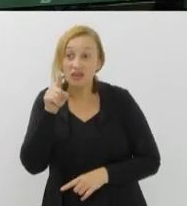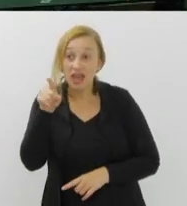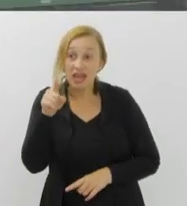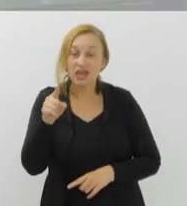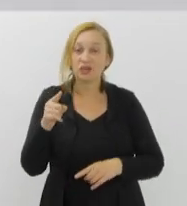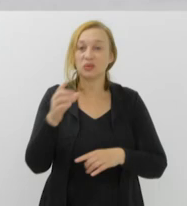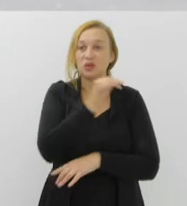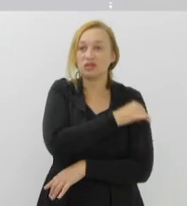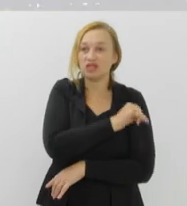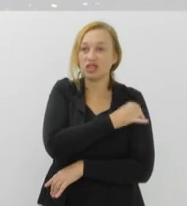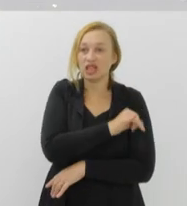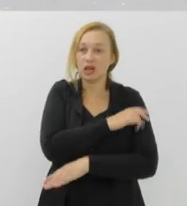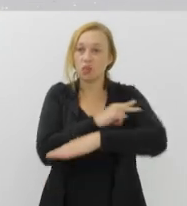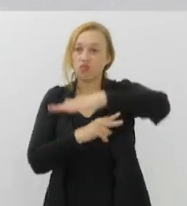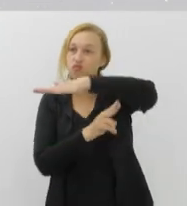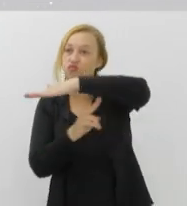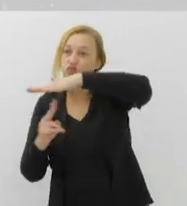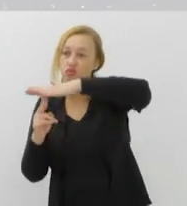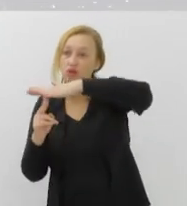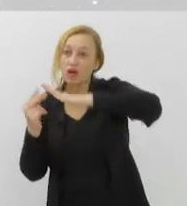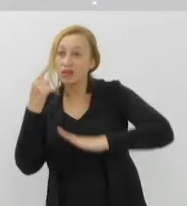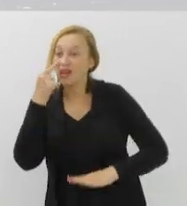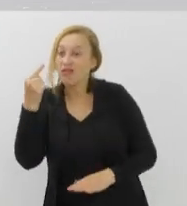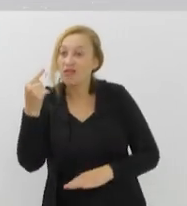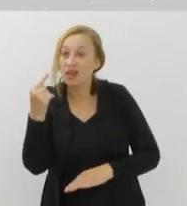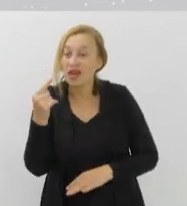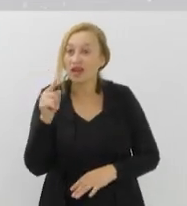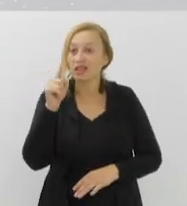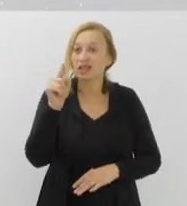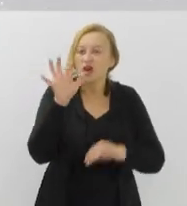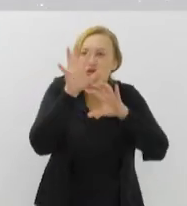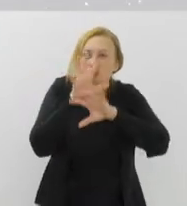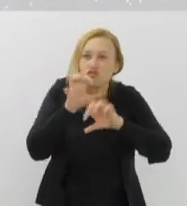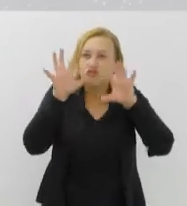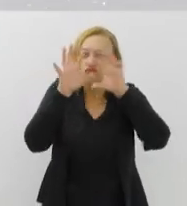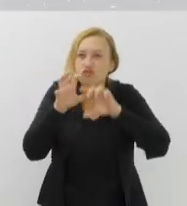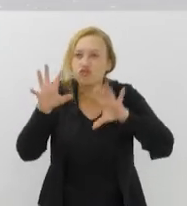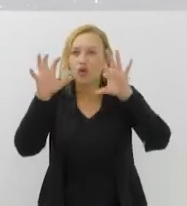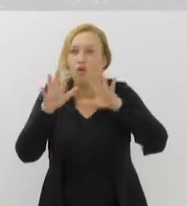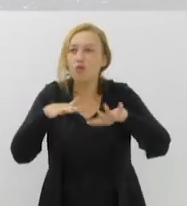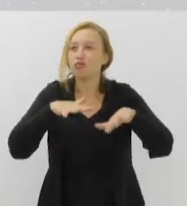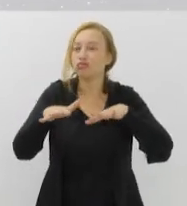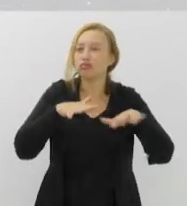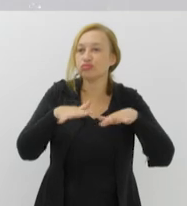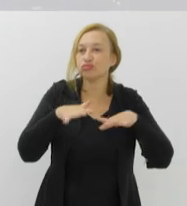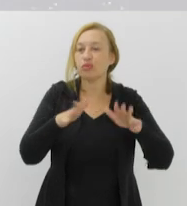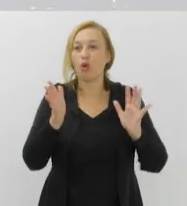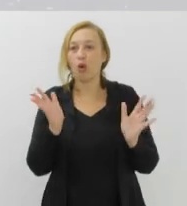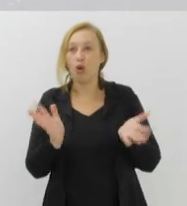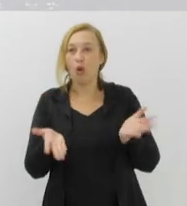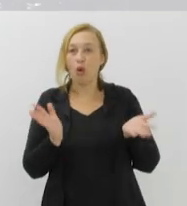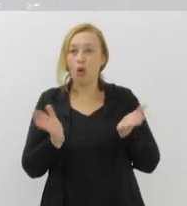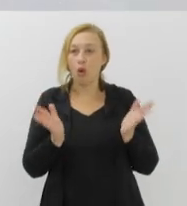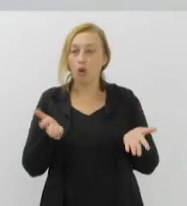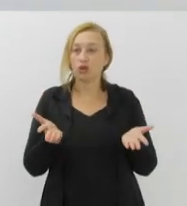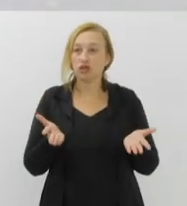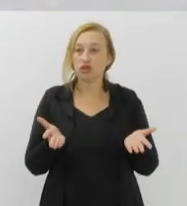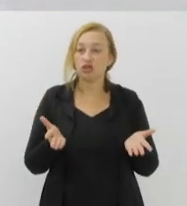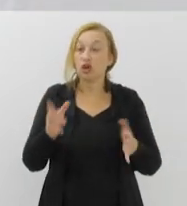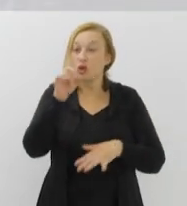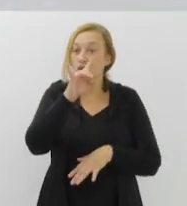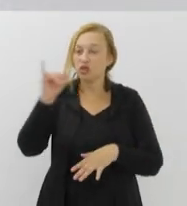Fiscal aqui embaixo. Acima está a Ponte Rio Niterói, com bastante movimento. dia amanheceu nublado hoje. O dia que amanheceu com